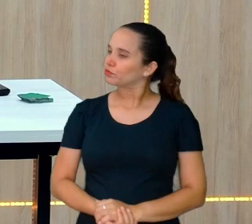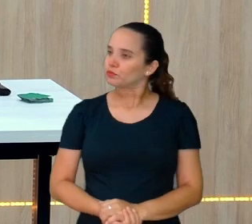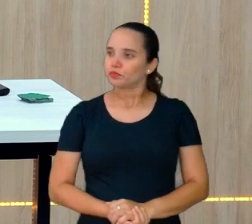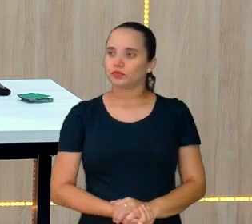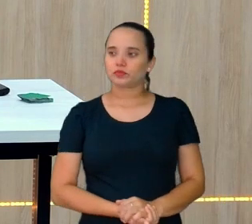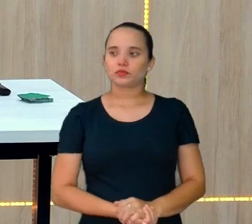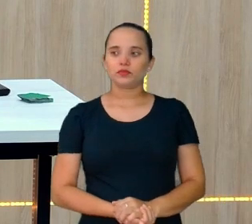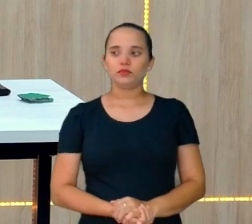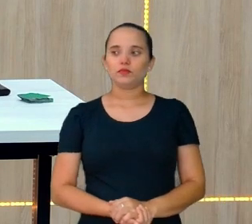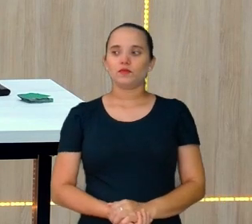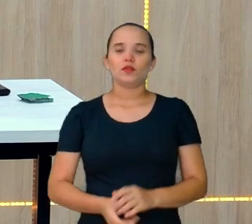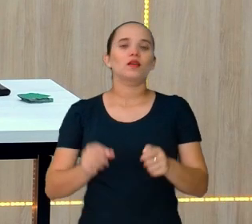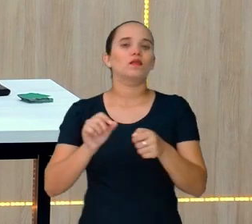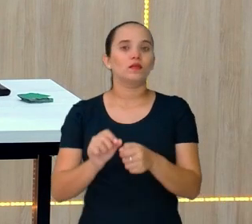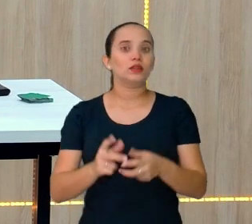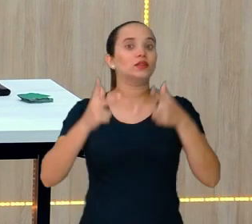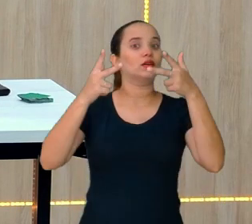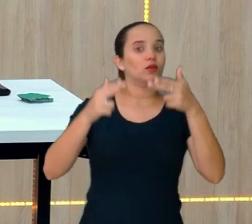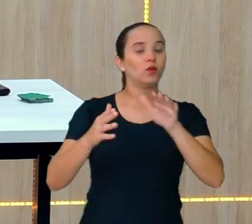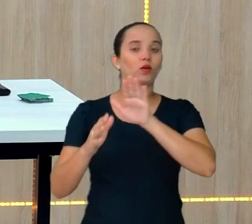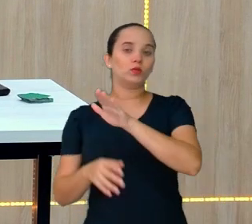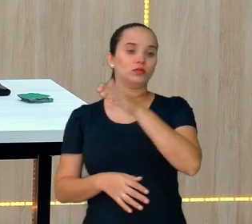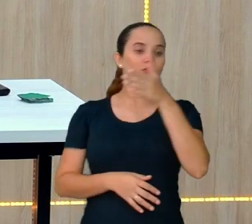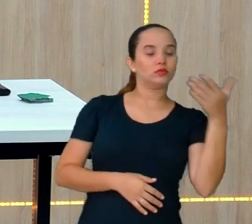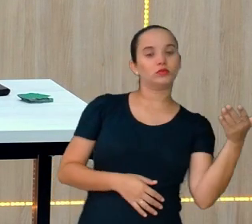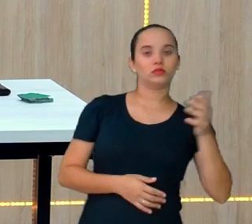Fazendo a mesma coisa do lado de cá.